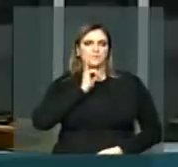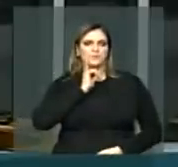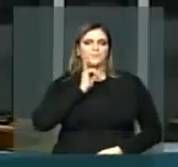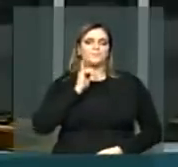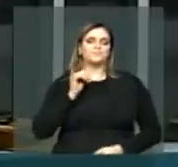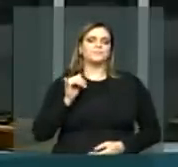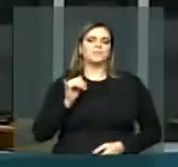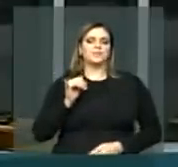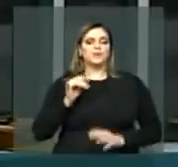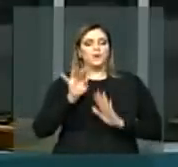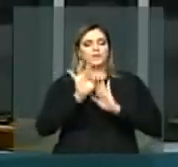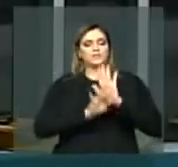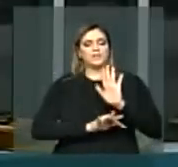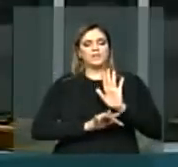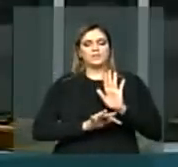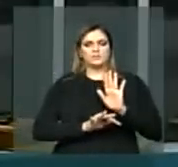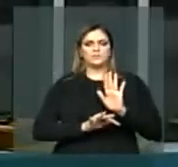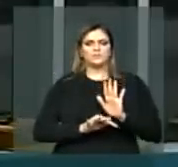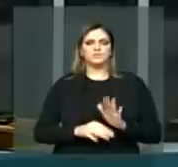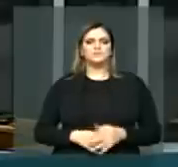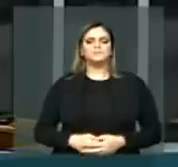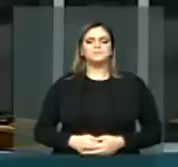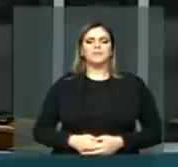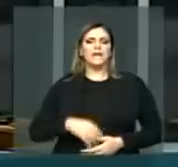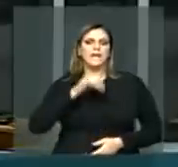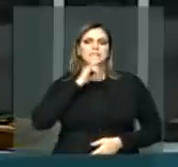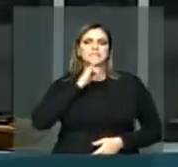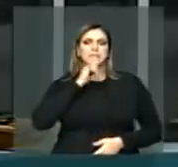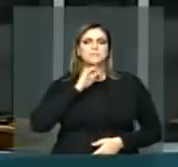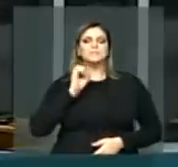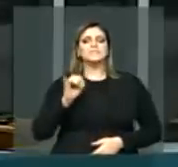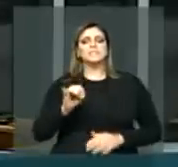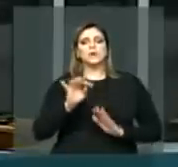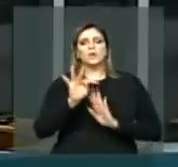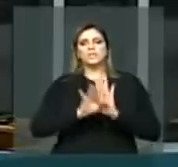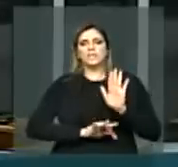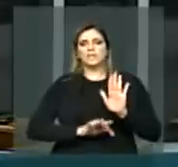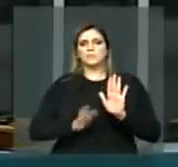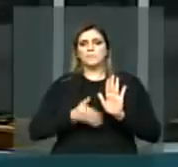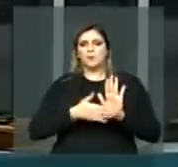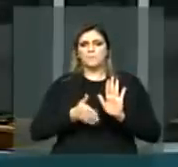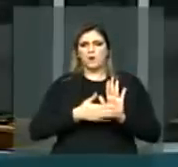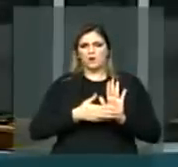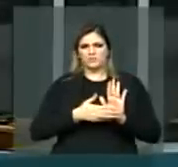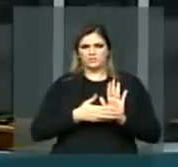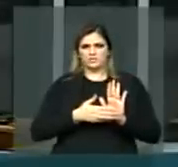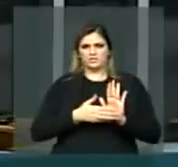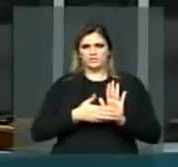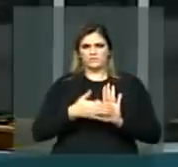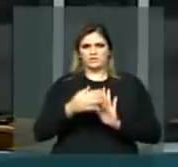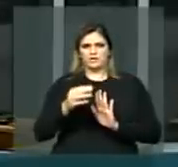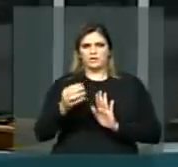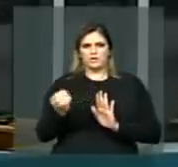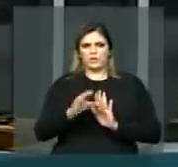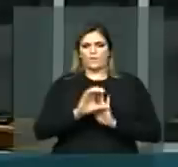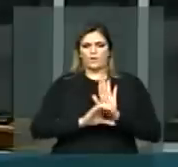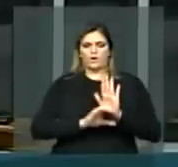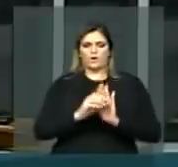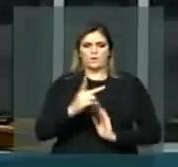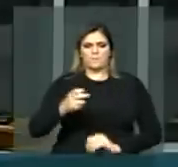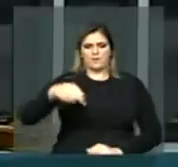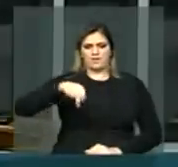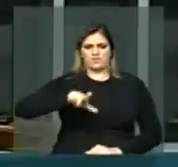proposto, para exemplificar, se o texto proposto fosse aprovado com a redação atual,